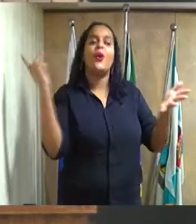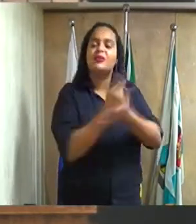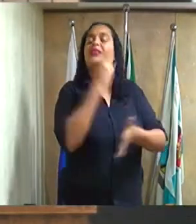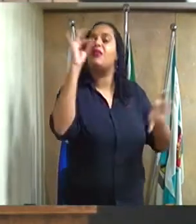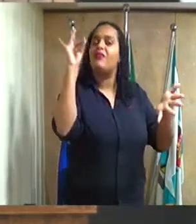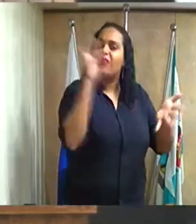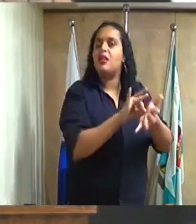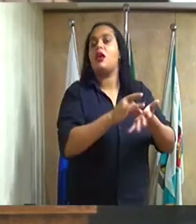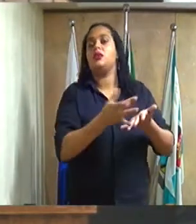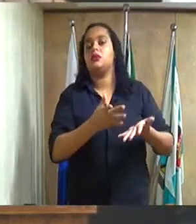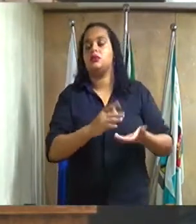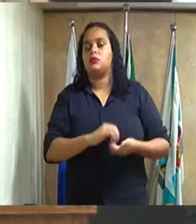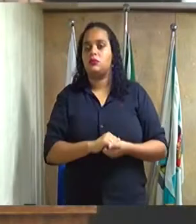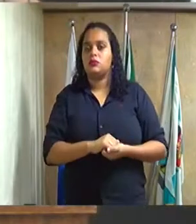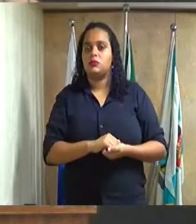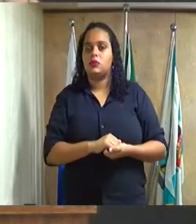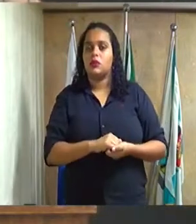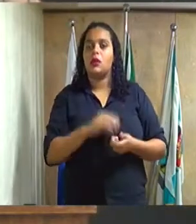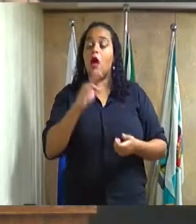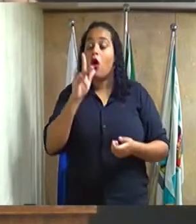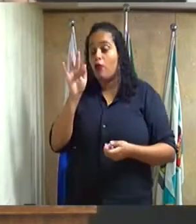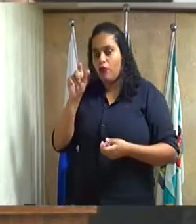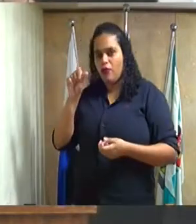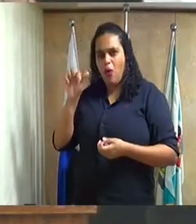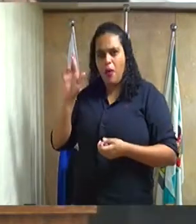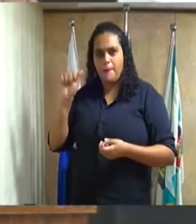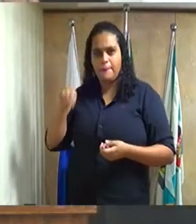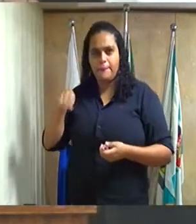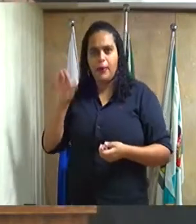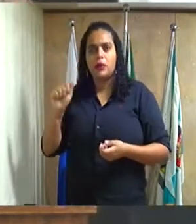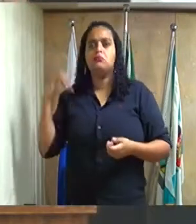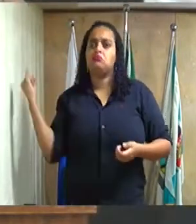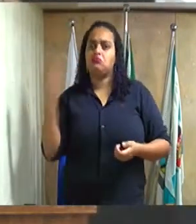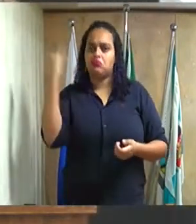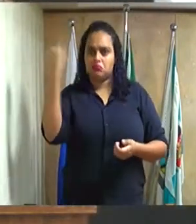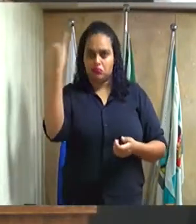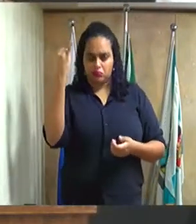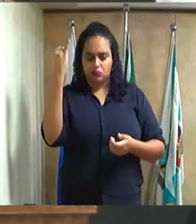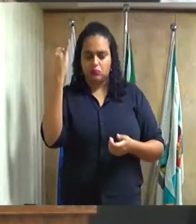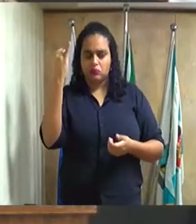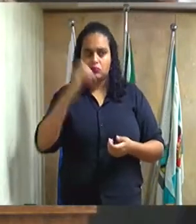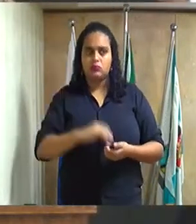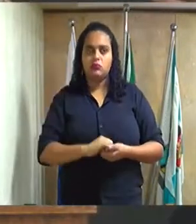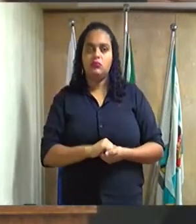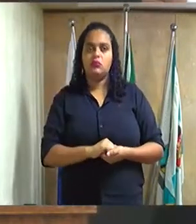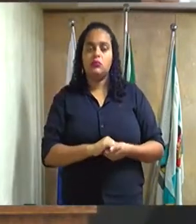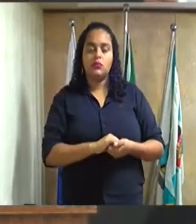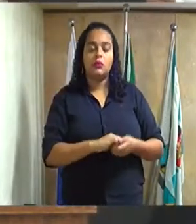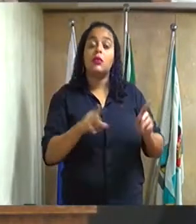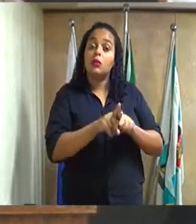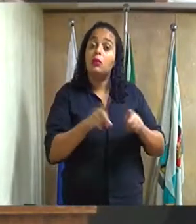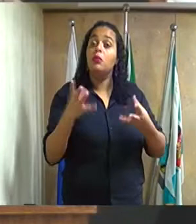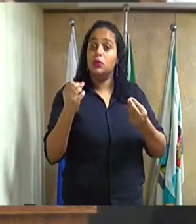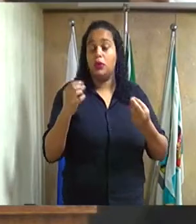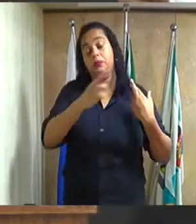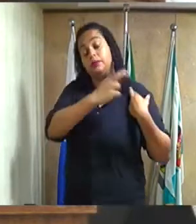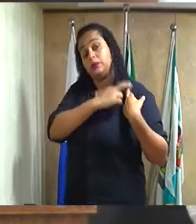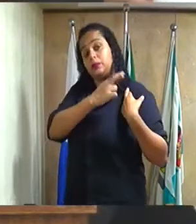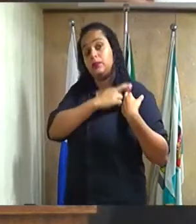Mas Vossa Excelência, de uma forma importante e bastante responsável,